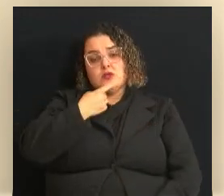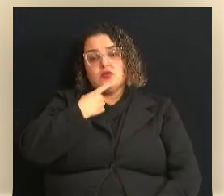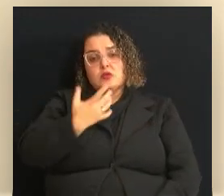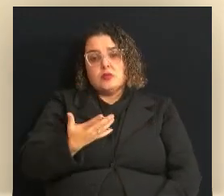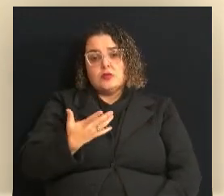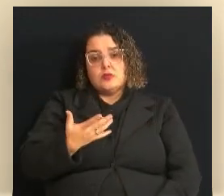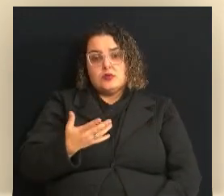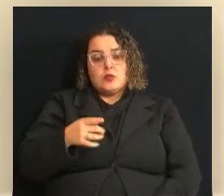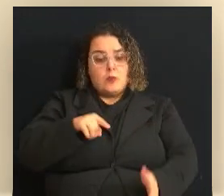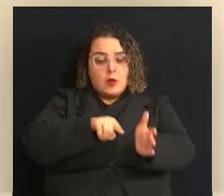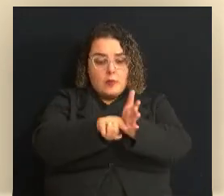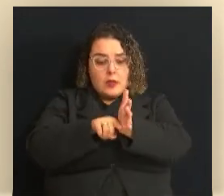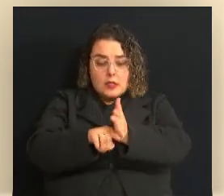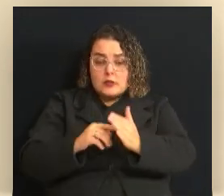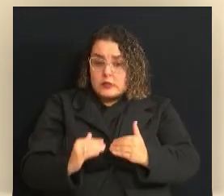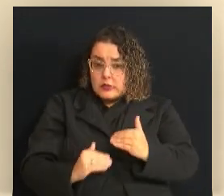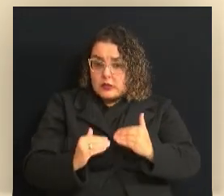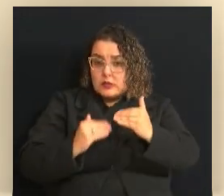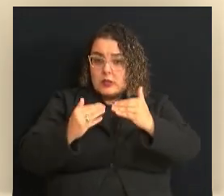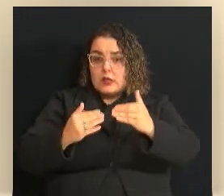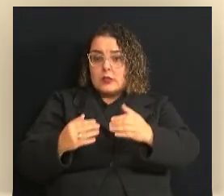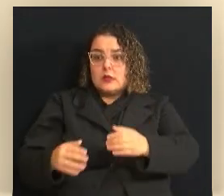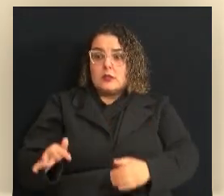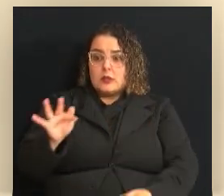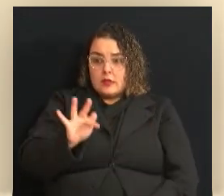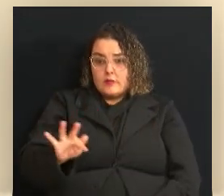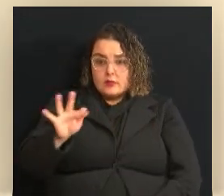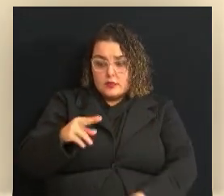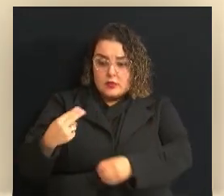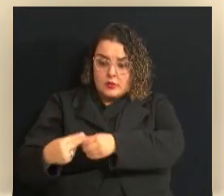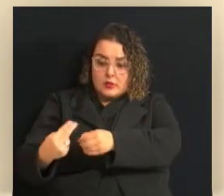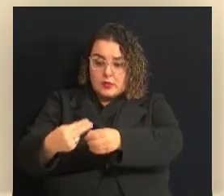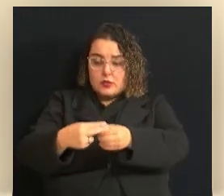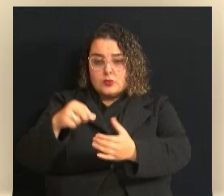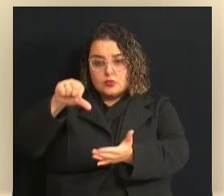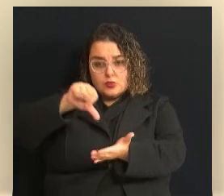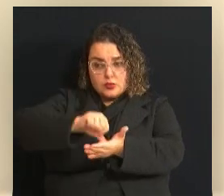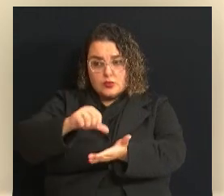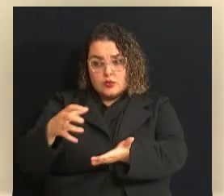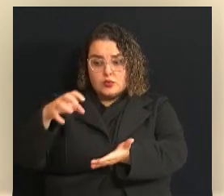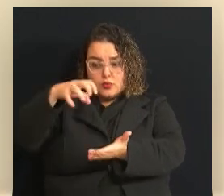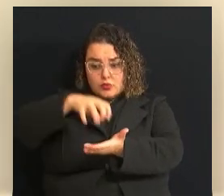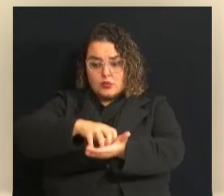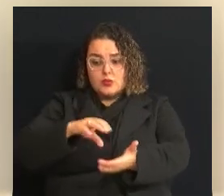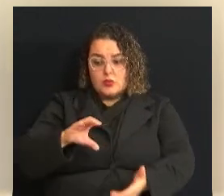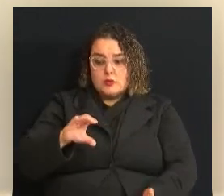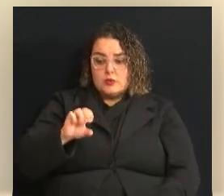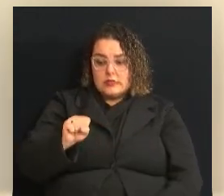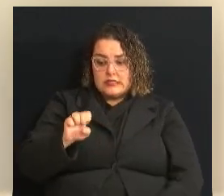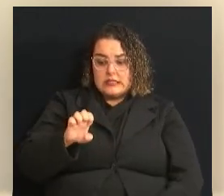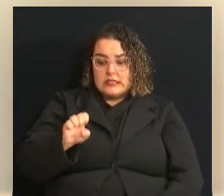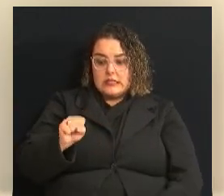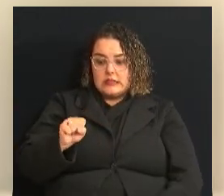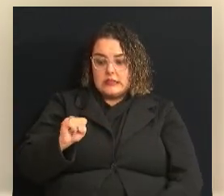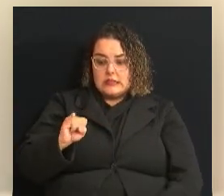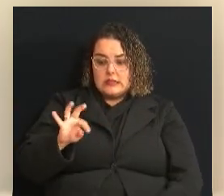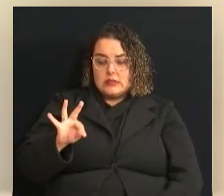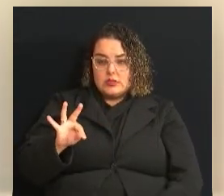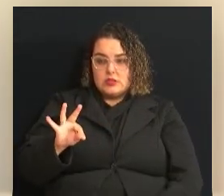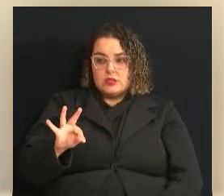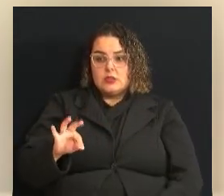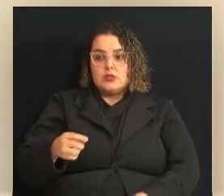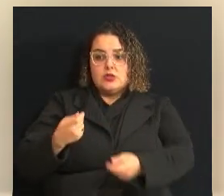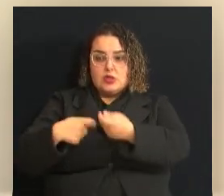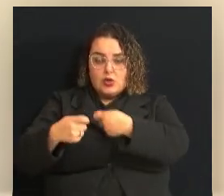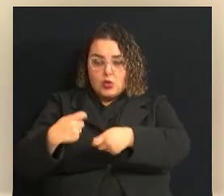pesquisa que tem sido desenvolvida na Universidade Estadual de Campinas, no centro, no CESIT, que é um centro ligado ao Instituto de Economia,